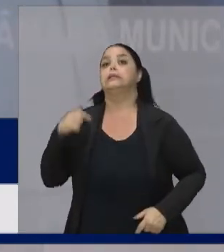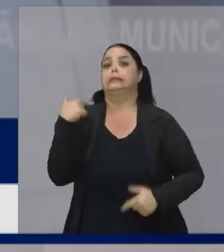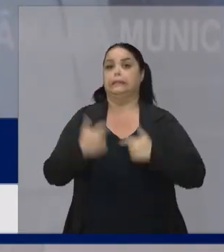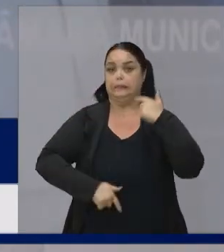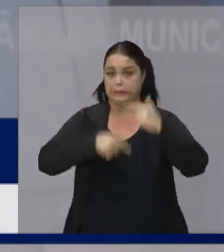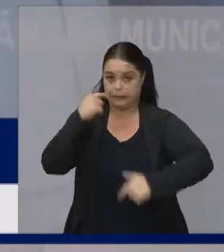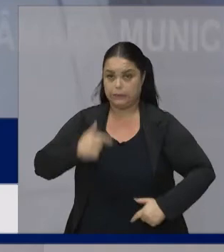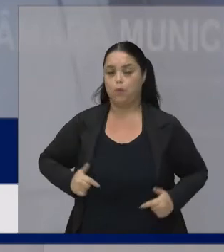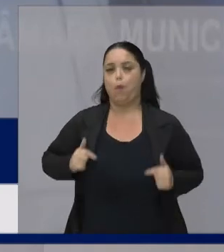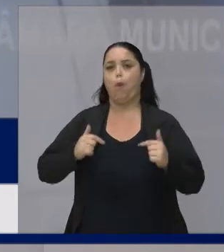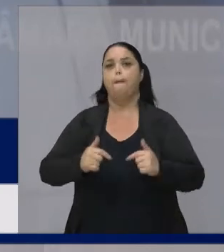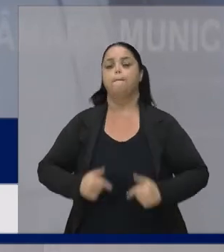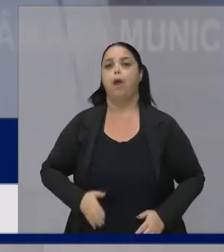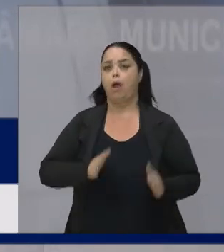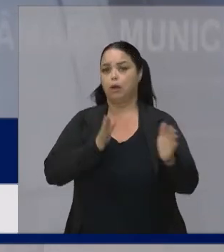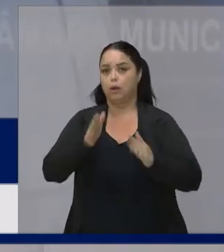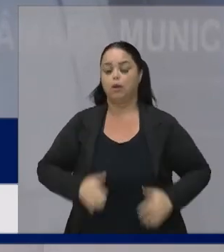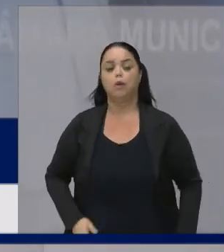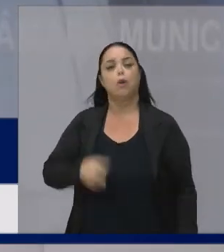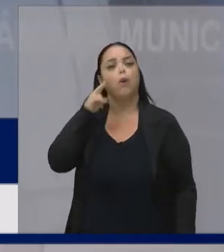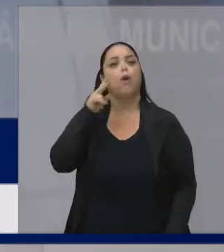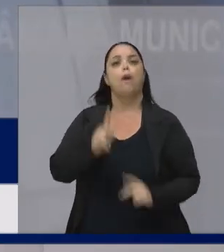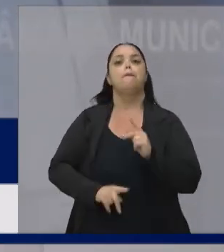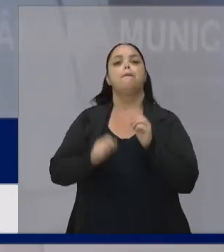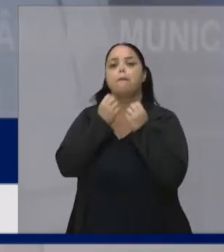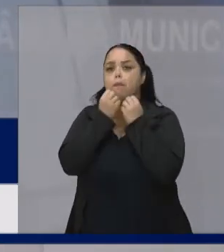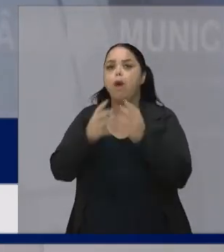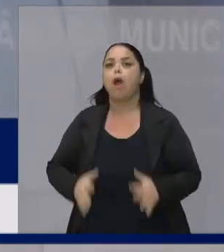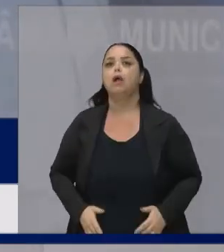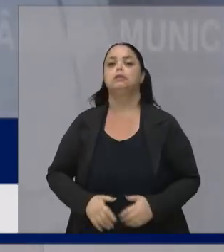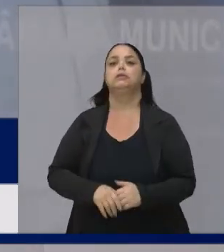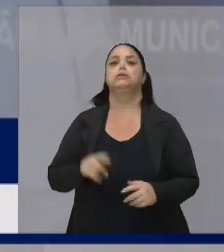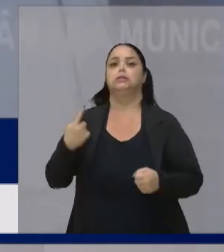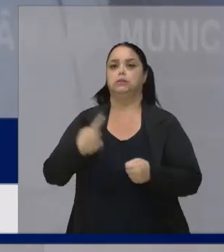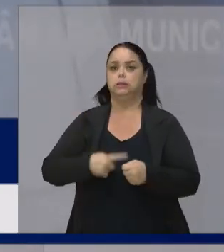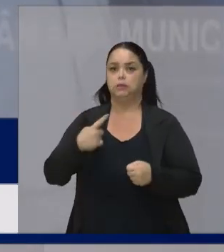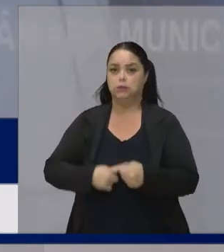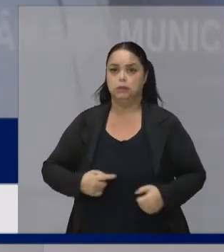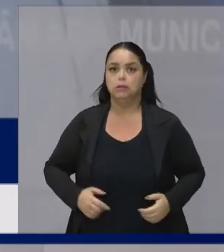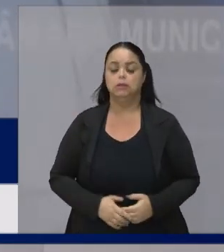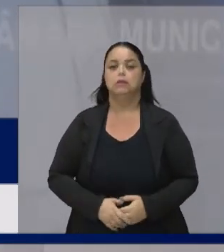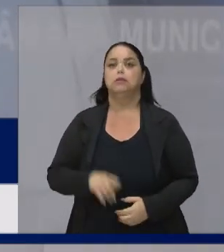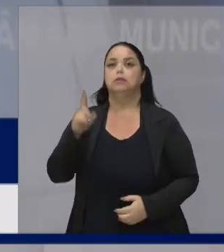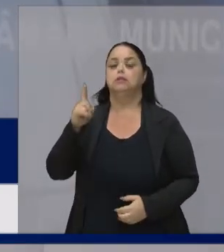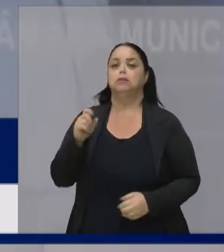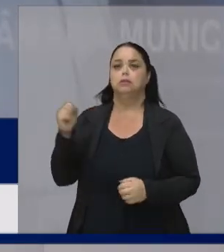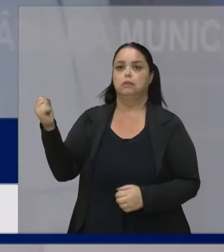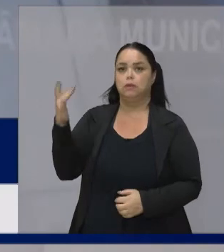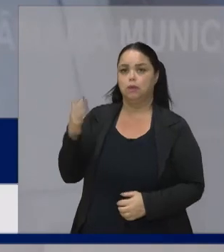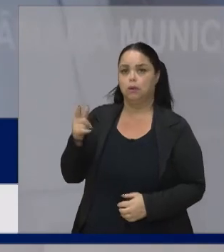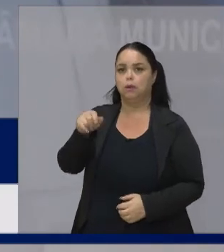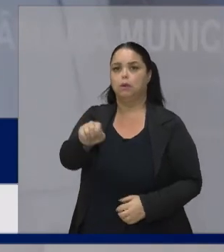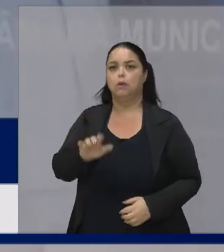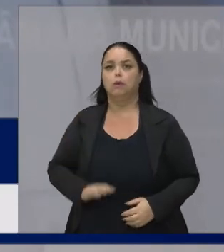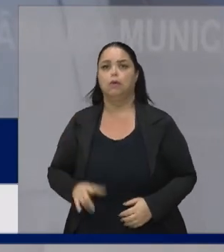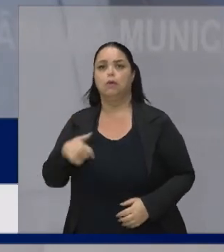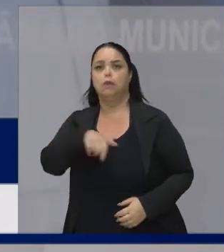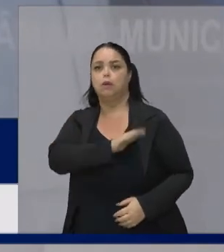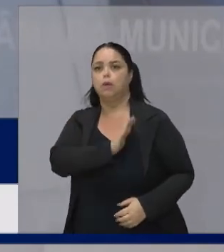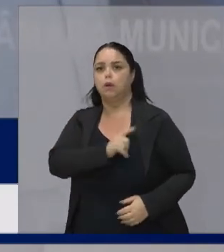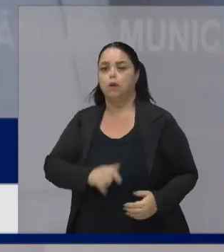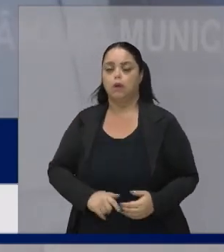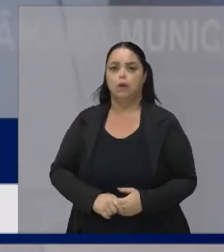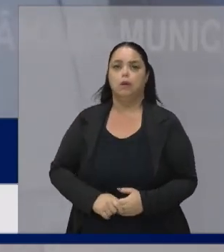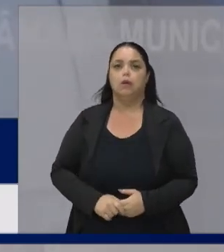tem exercido o seu mandato olhando para o povo e para o bem da cidade. Deus, a Tua graça, tenha nosso coração